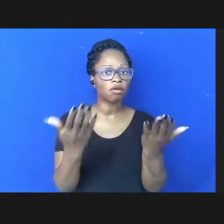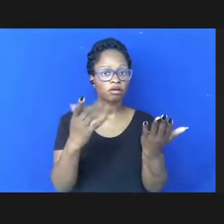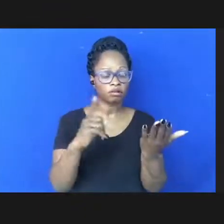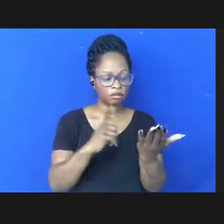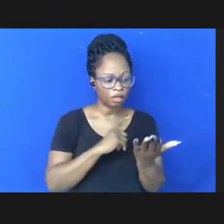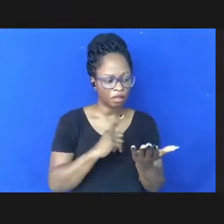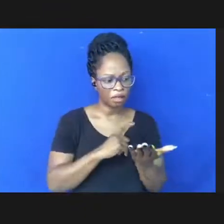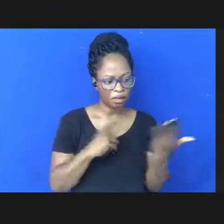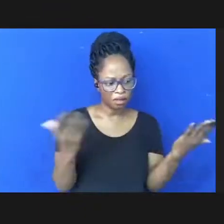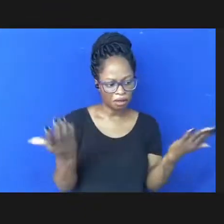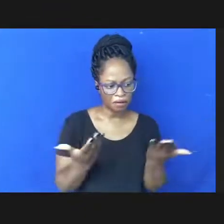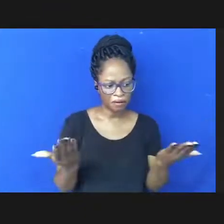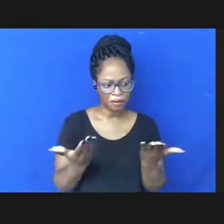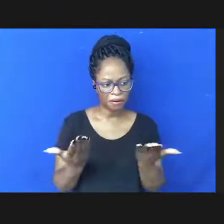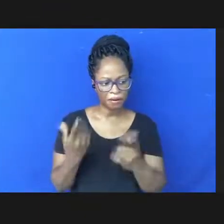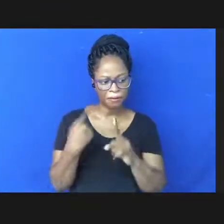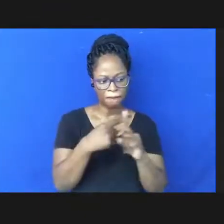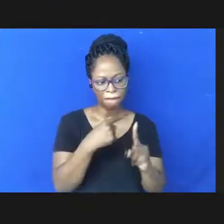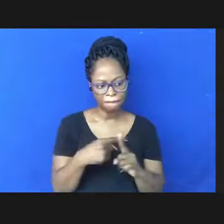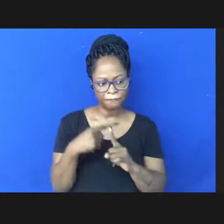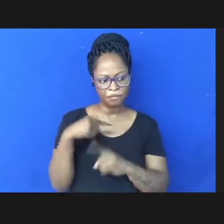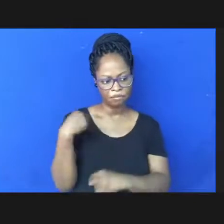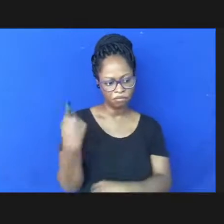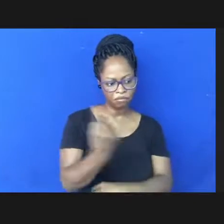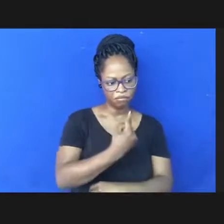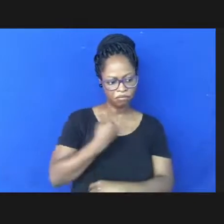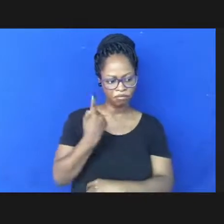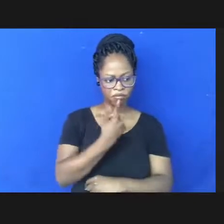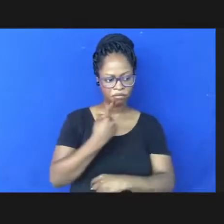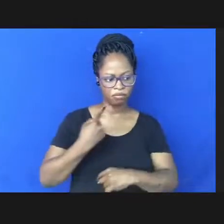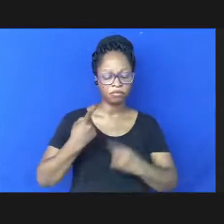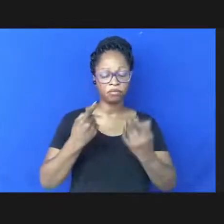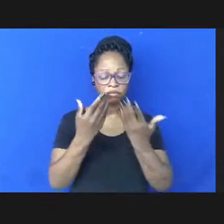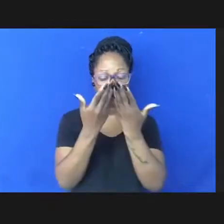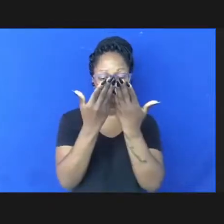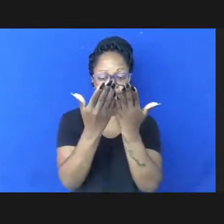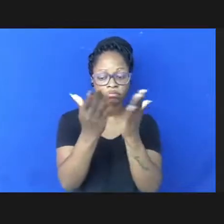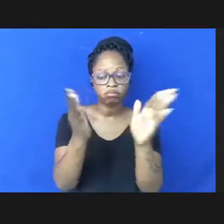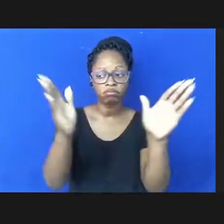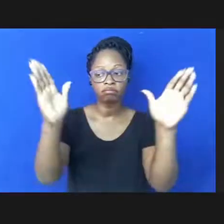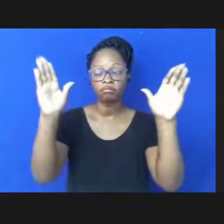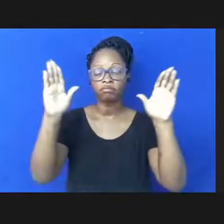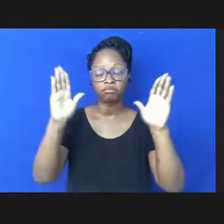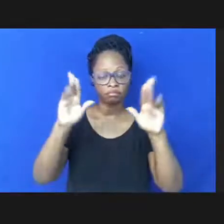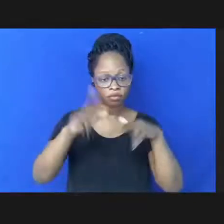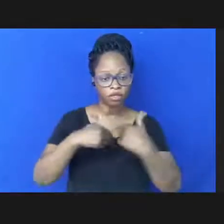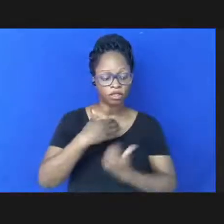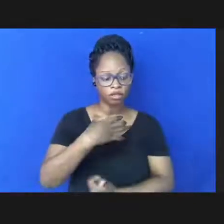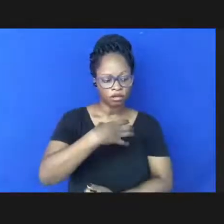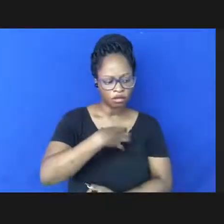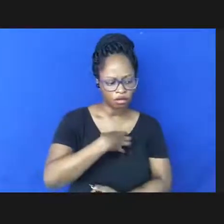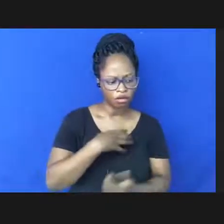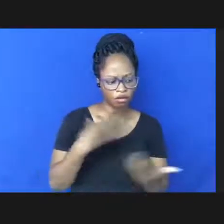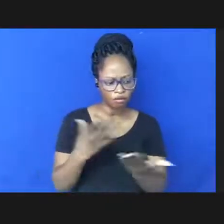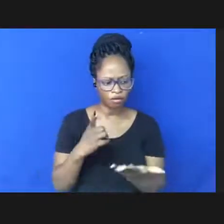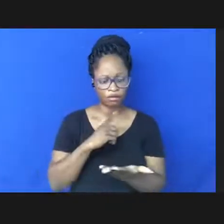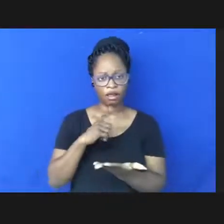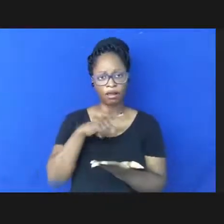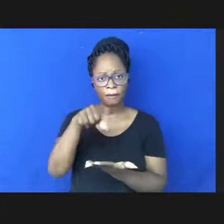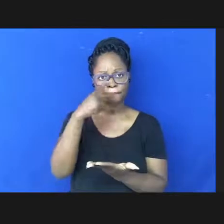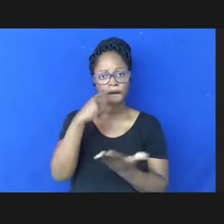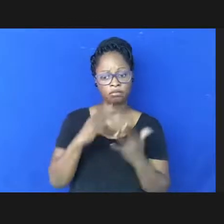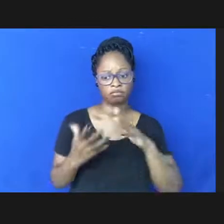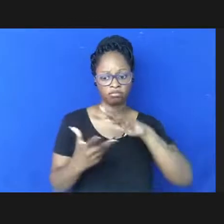evoca para nós o conceito One Health nesse sentido dentro deste globo